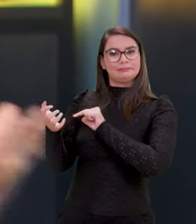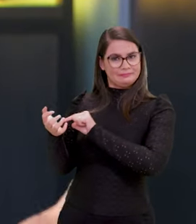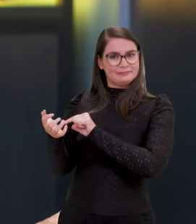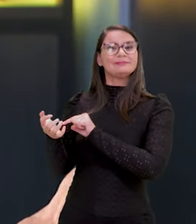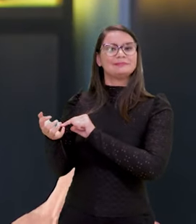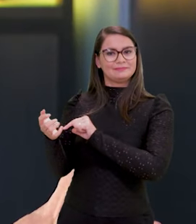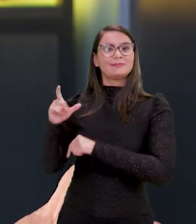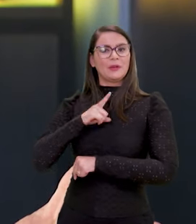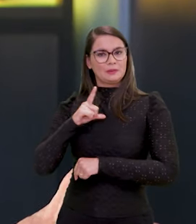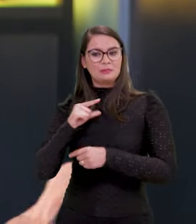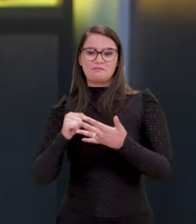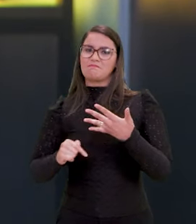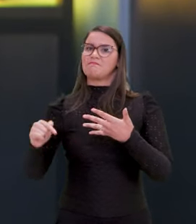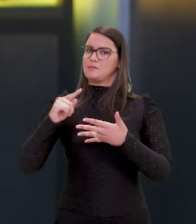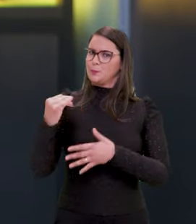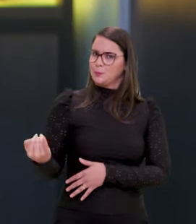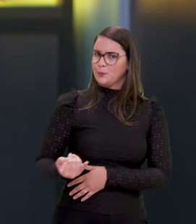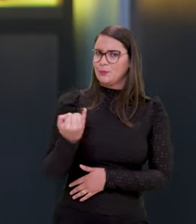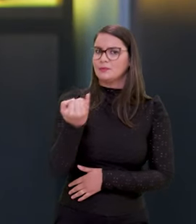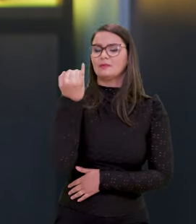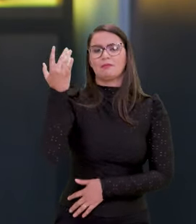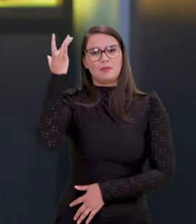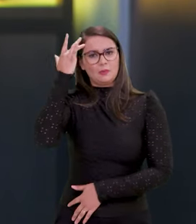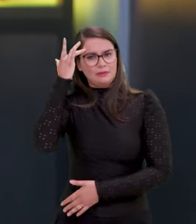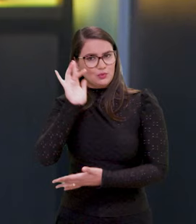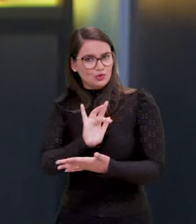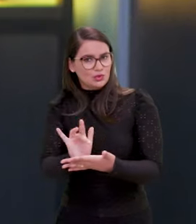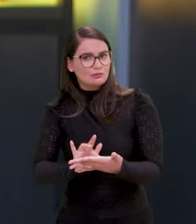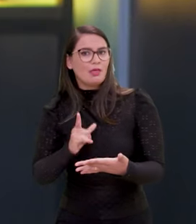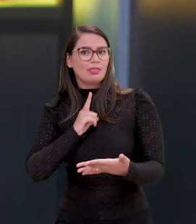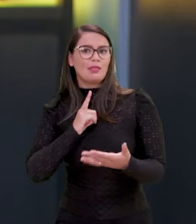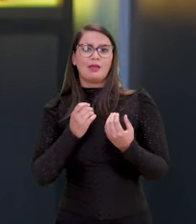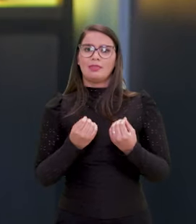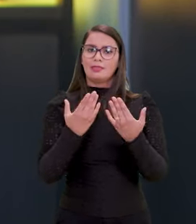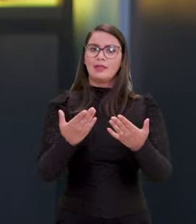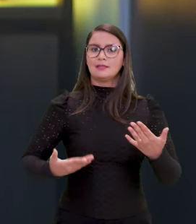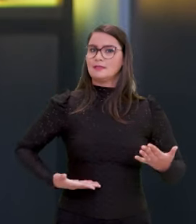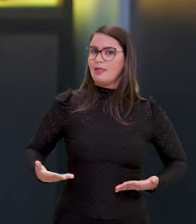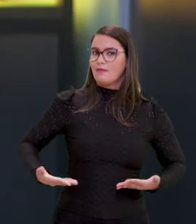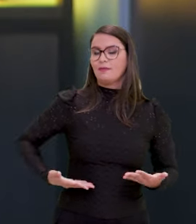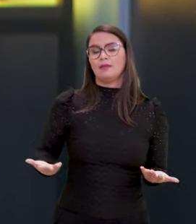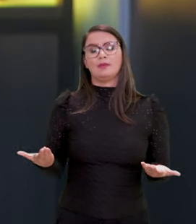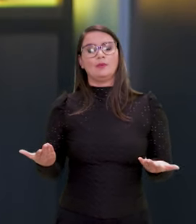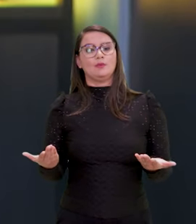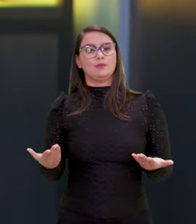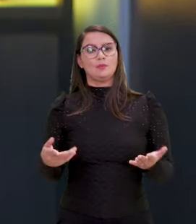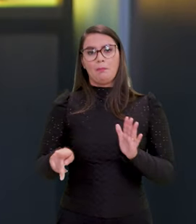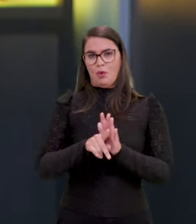A gente tem uma posição relevante em termos de maturidade digital, de oferta de serviços pela